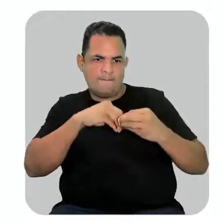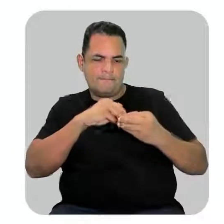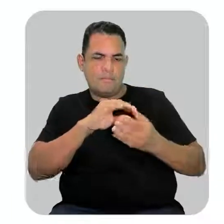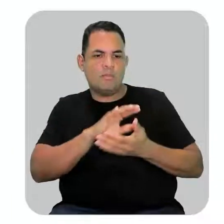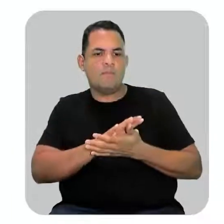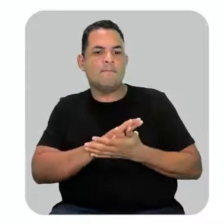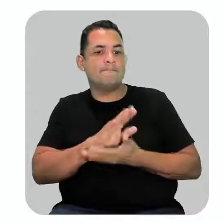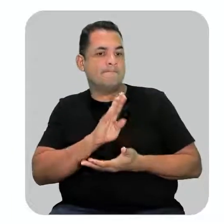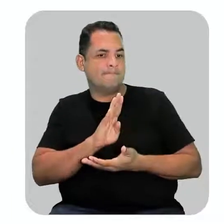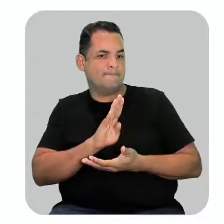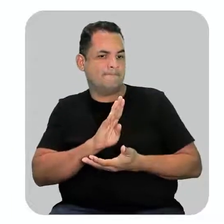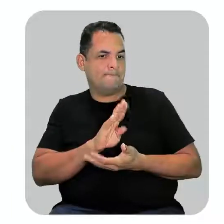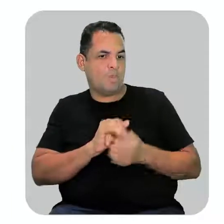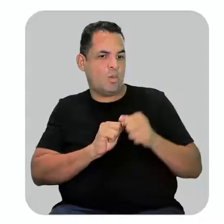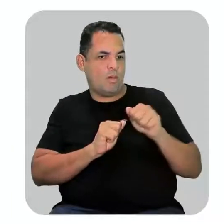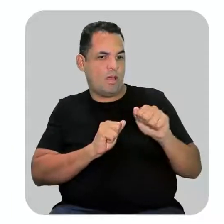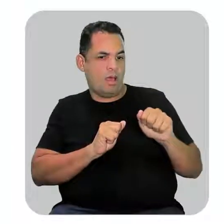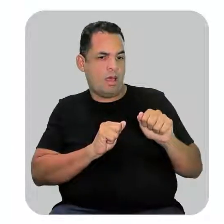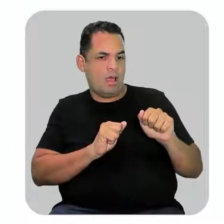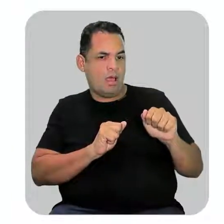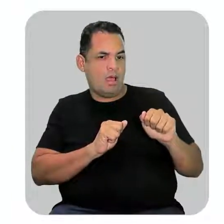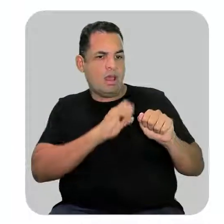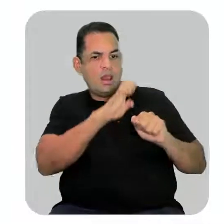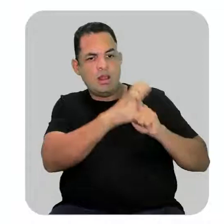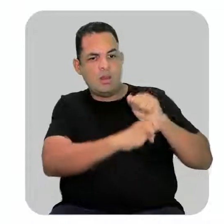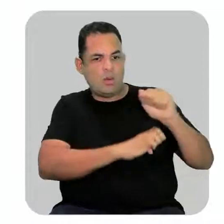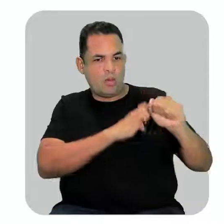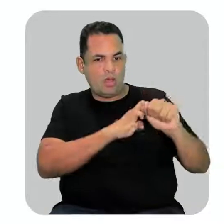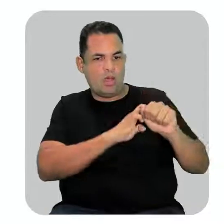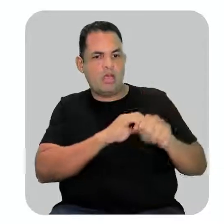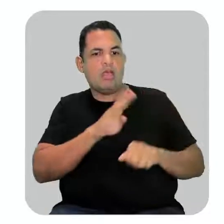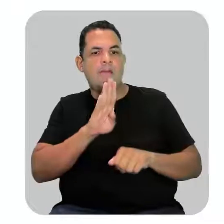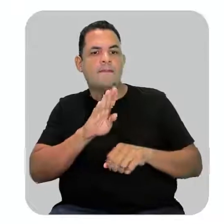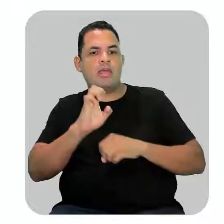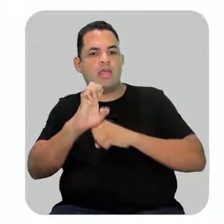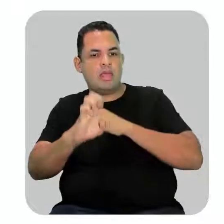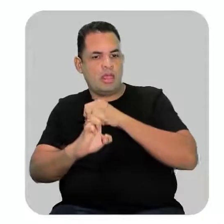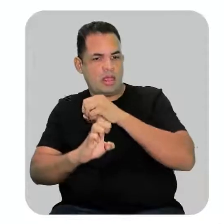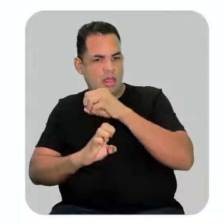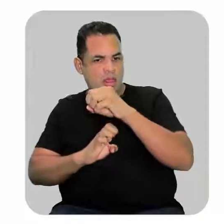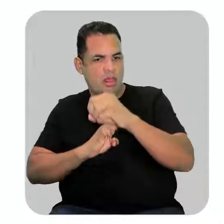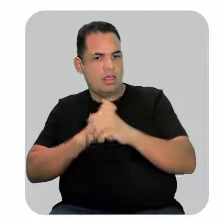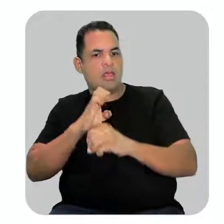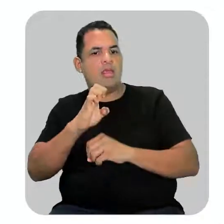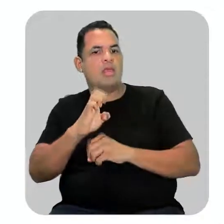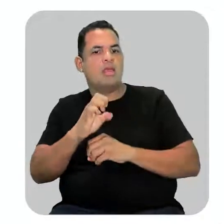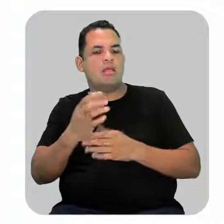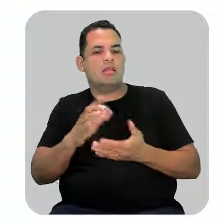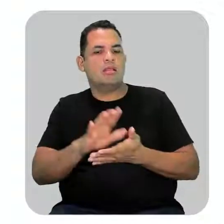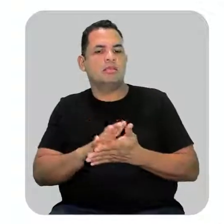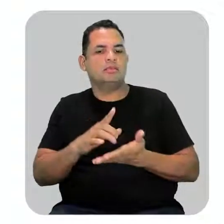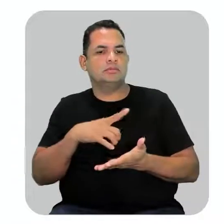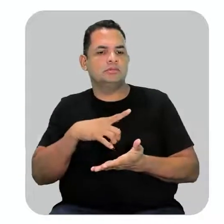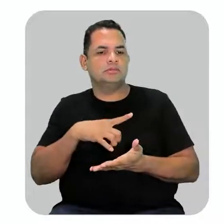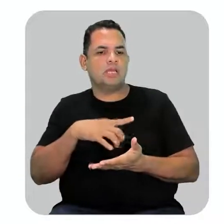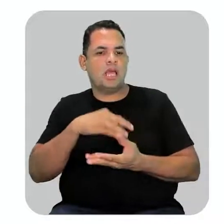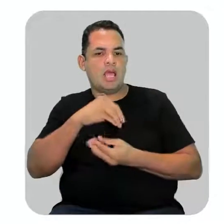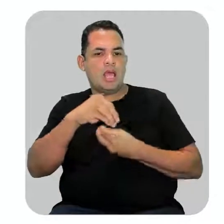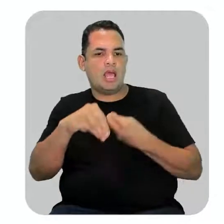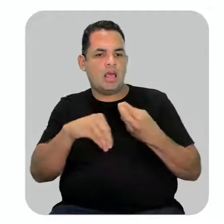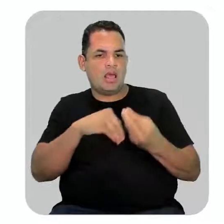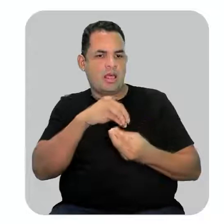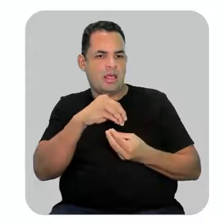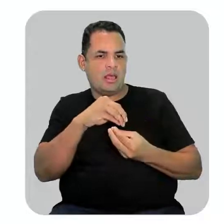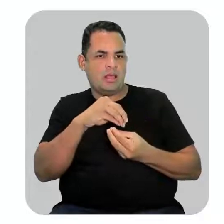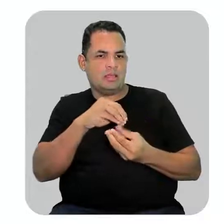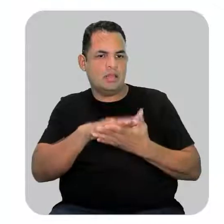que é o elétron do A, elétron do B. Quando a gente tem a ruptura aqui, esse composto B, ele